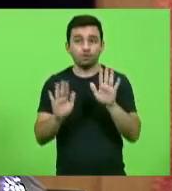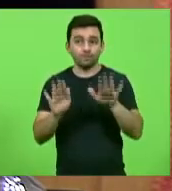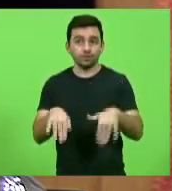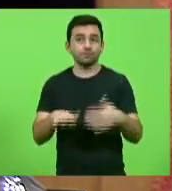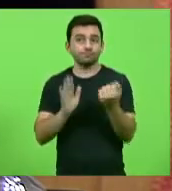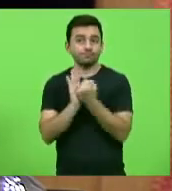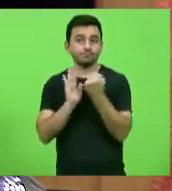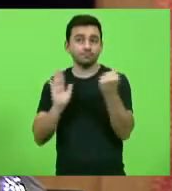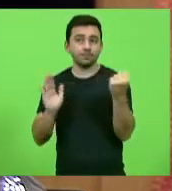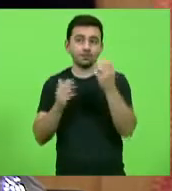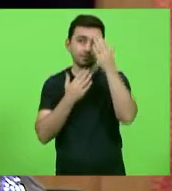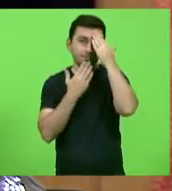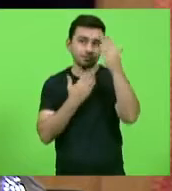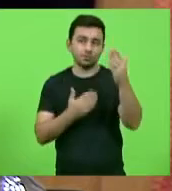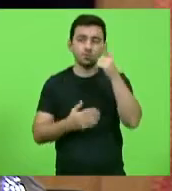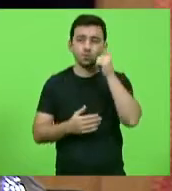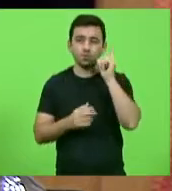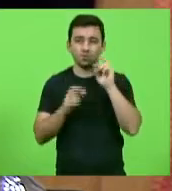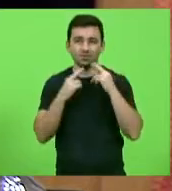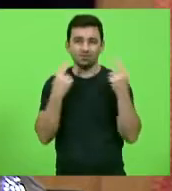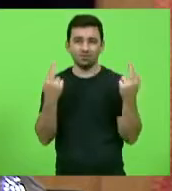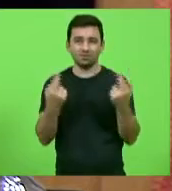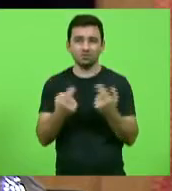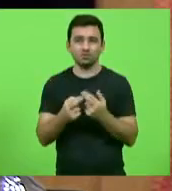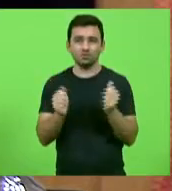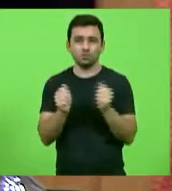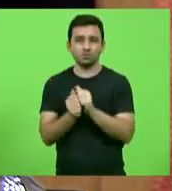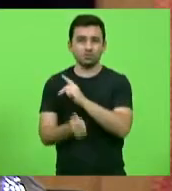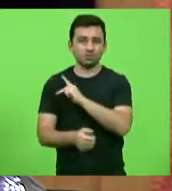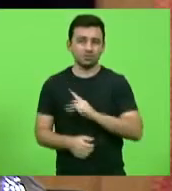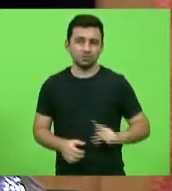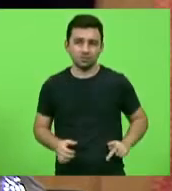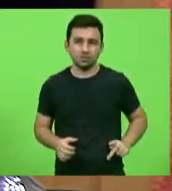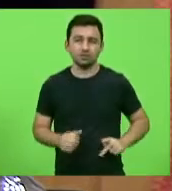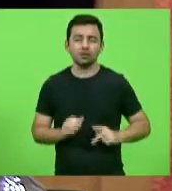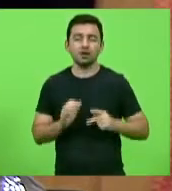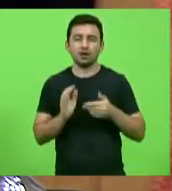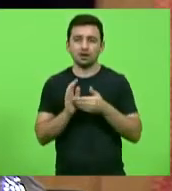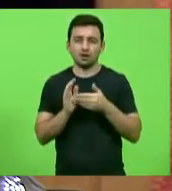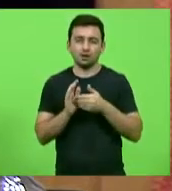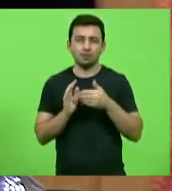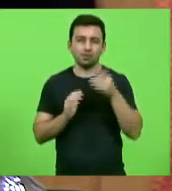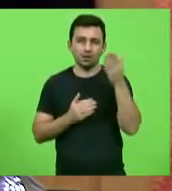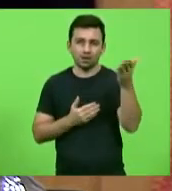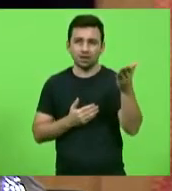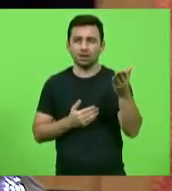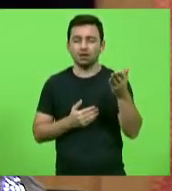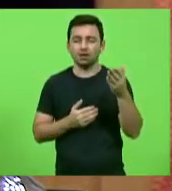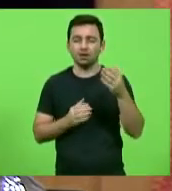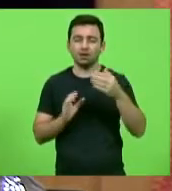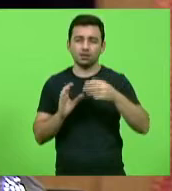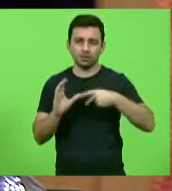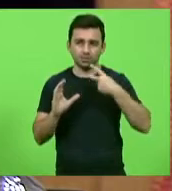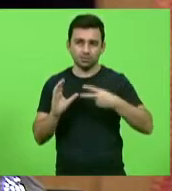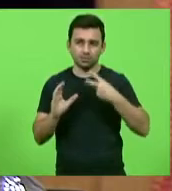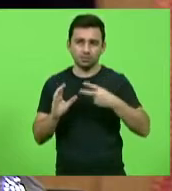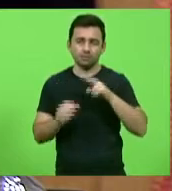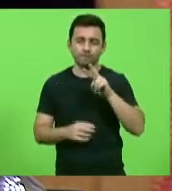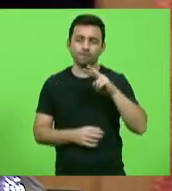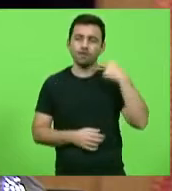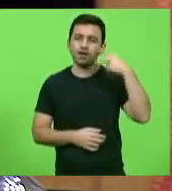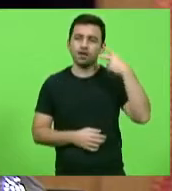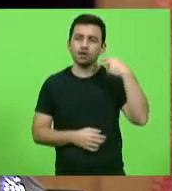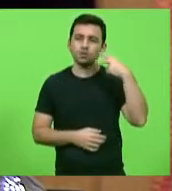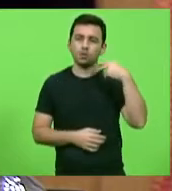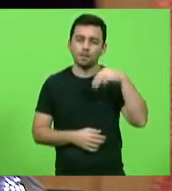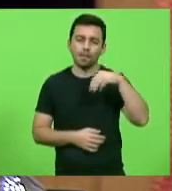agradecer, onde nós tivemos uma reunião com o presidente da Câmara de Balneário Camboriú, vereador Marcos Augusto